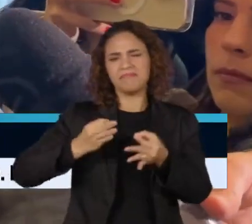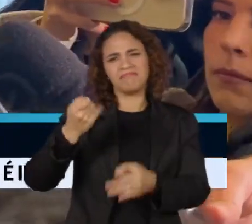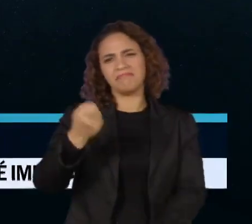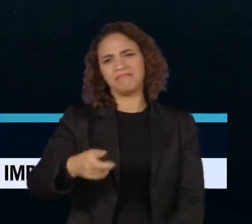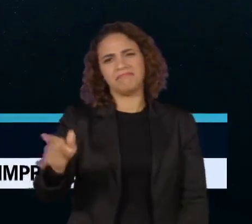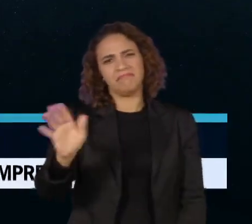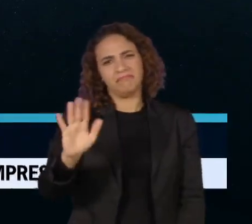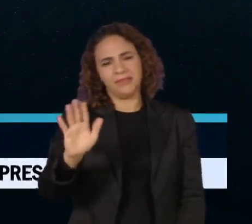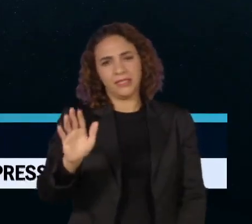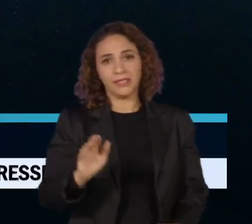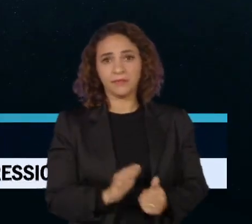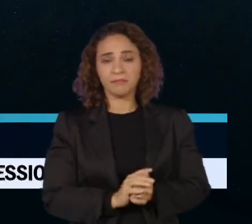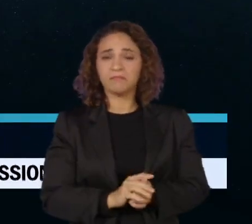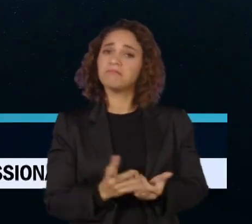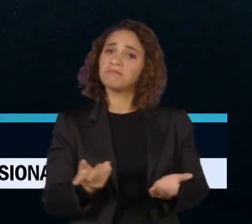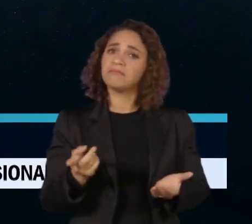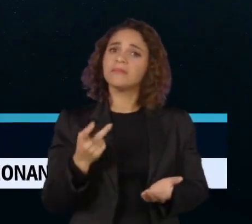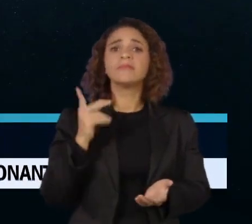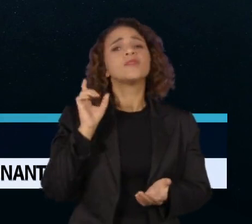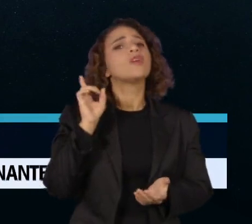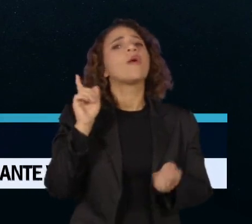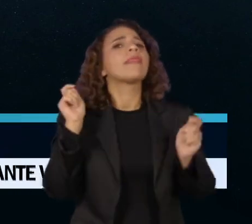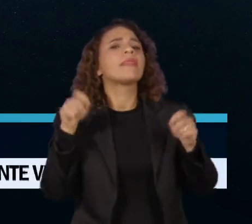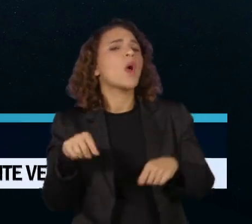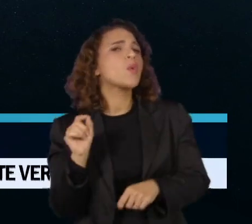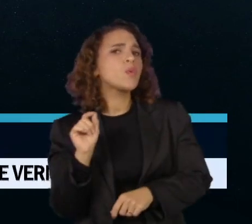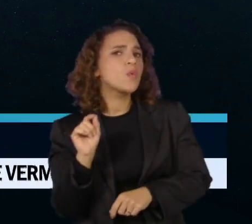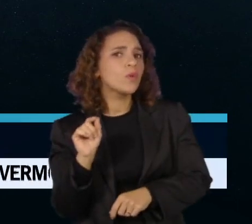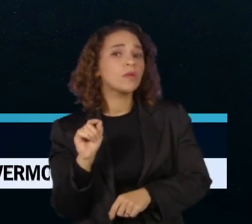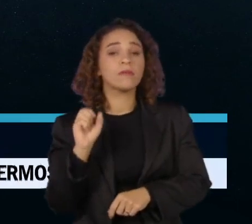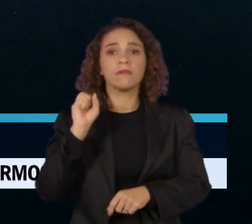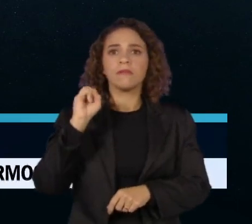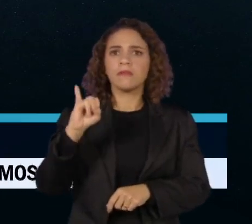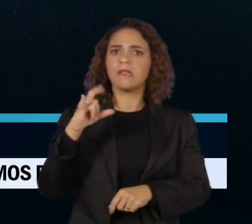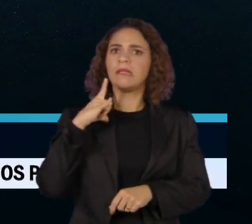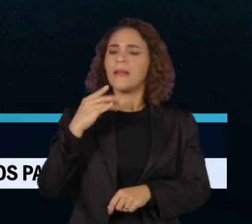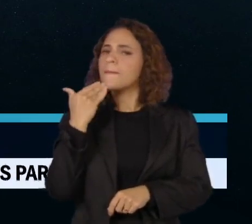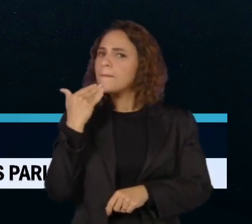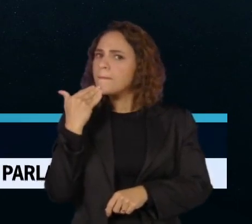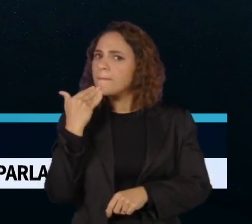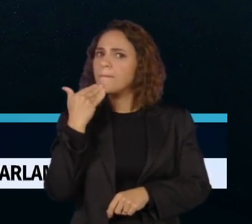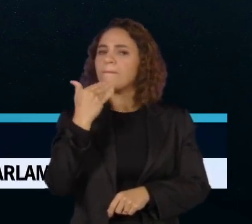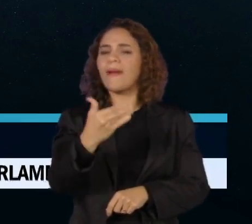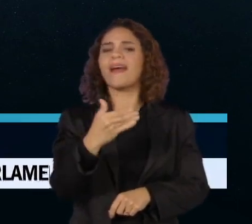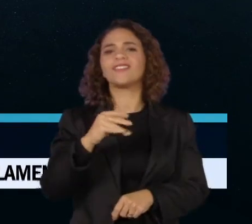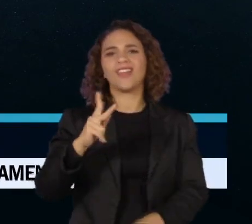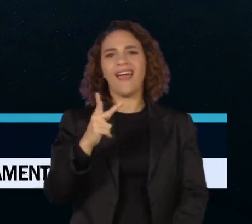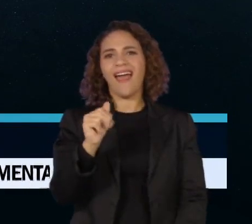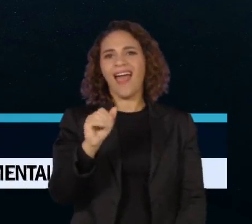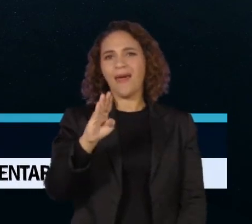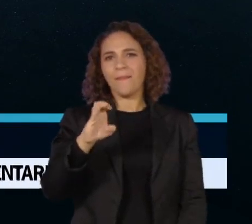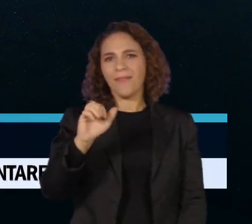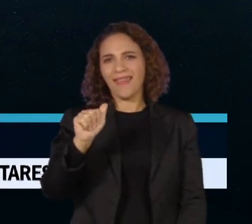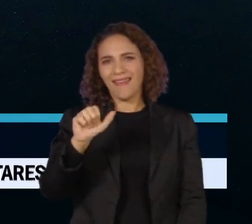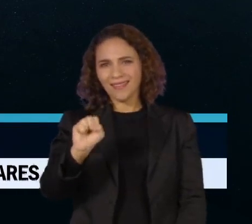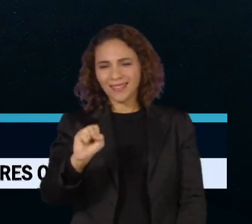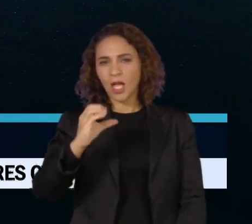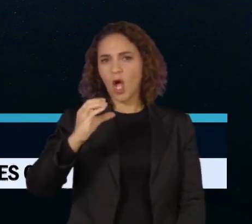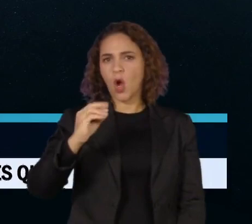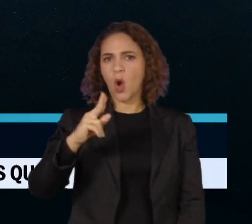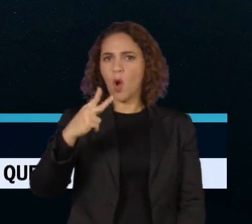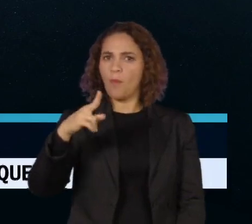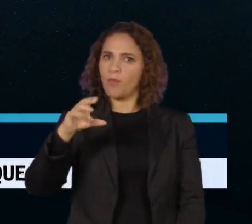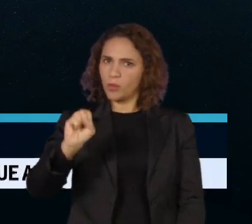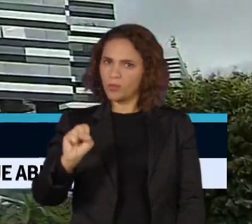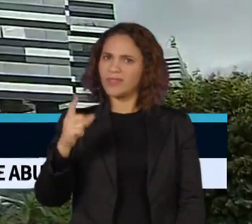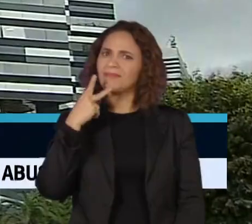Federal. Segundo ele, a única possibilidade seria em algum eventual pedido de habeas corpus. O ministro disse que tudo é